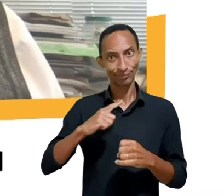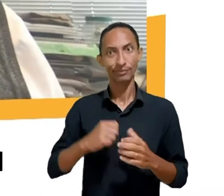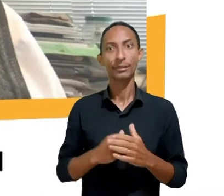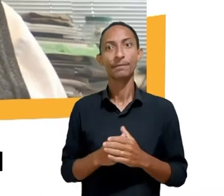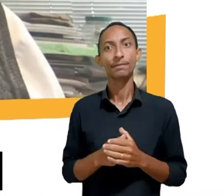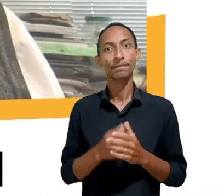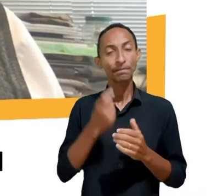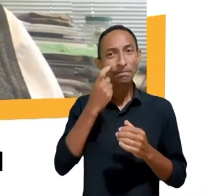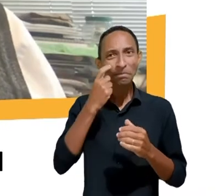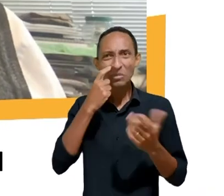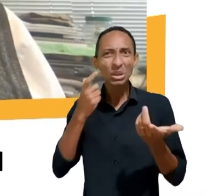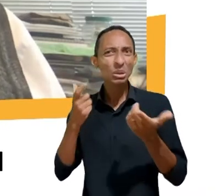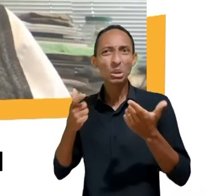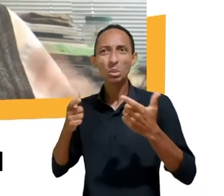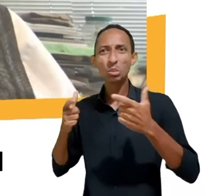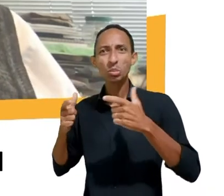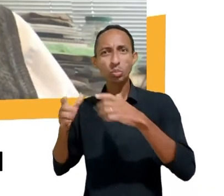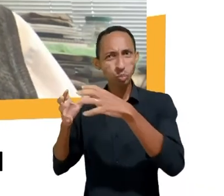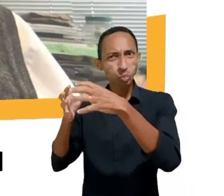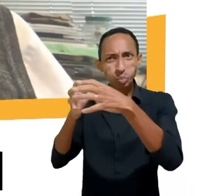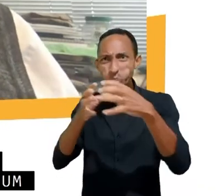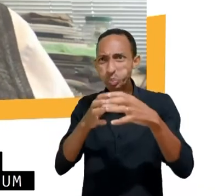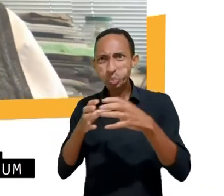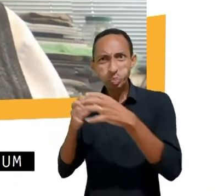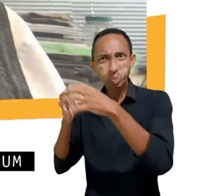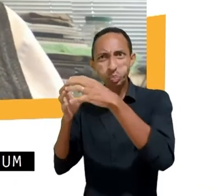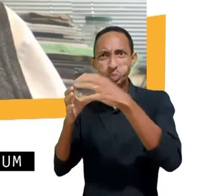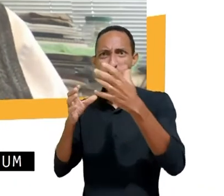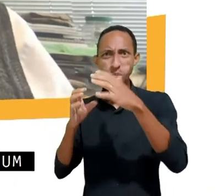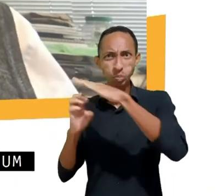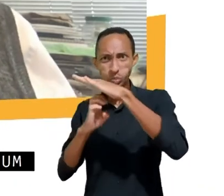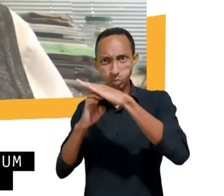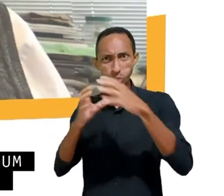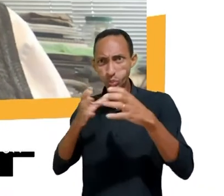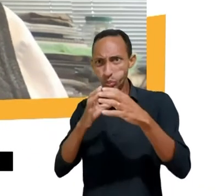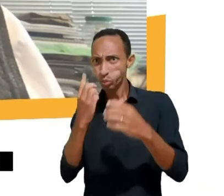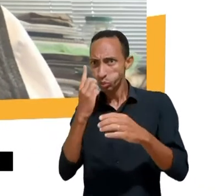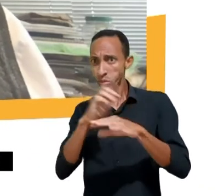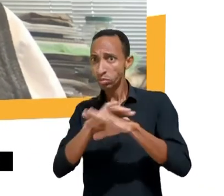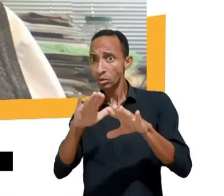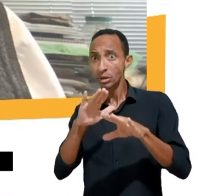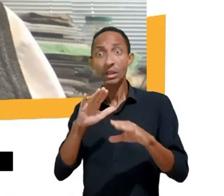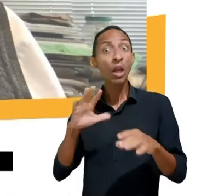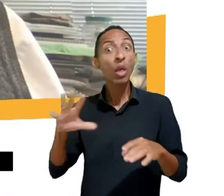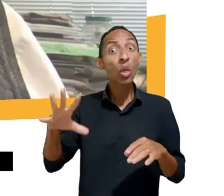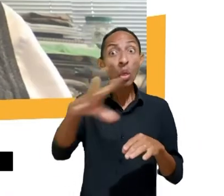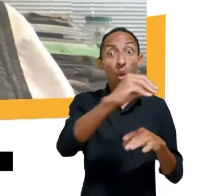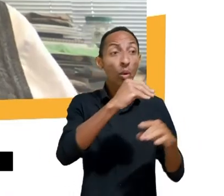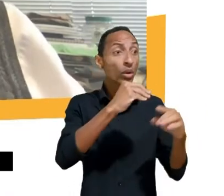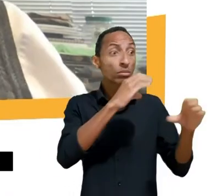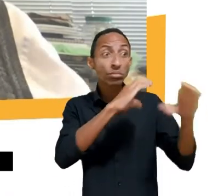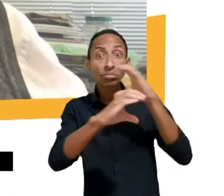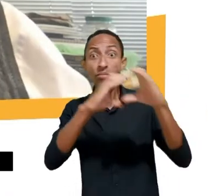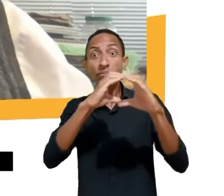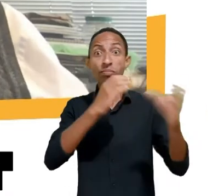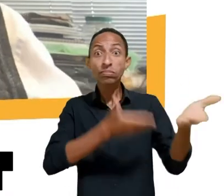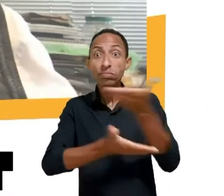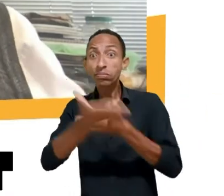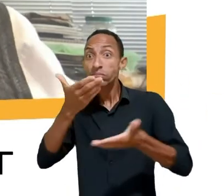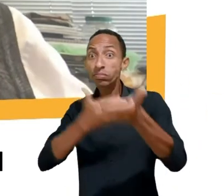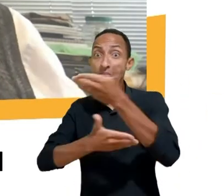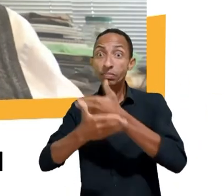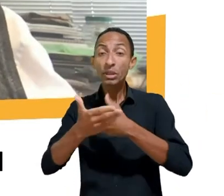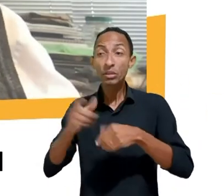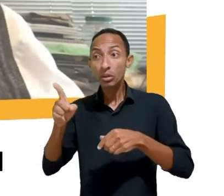único conjunto de entidades, e eu acho que é fundamental que todas as áreas se interliguem para a gente garantir uma situação mais adequada e mais segura